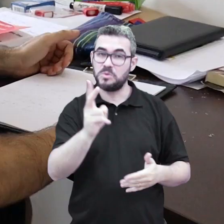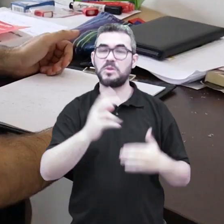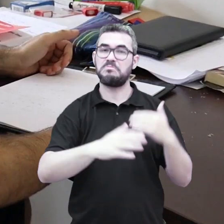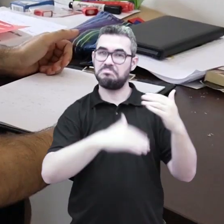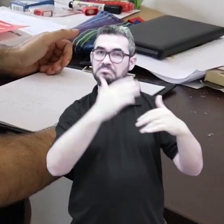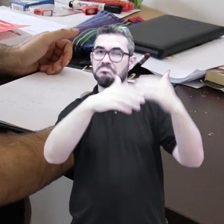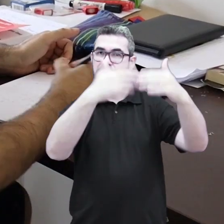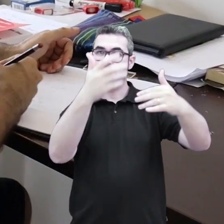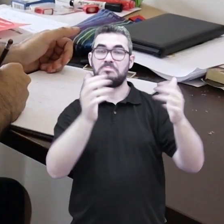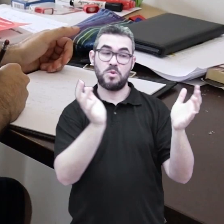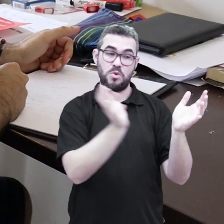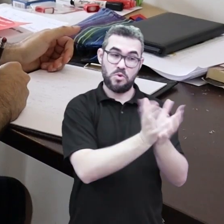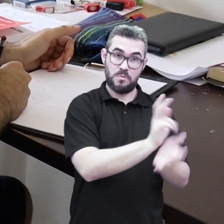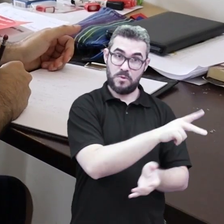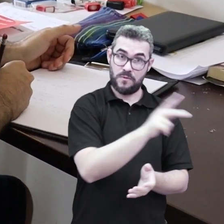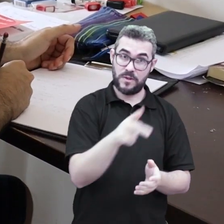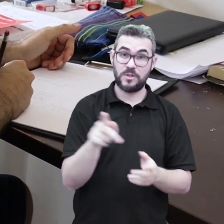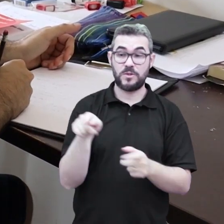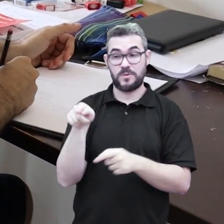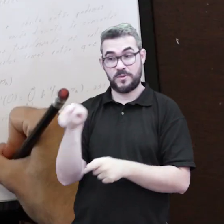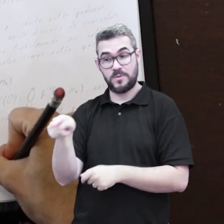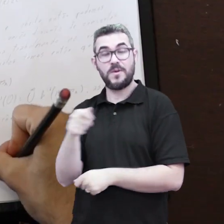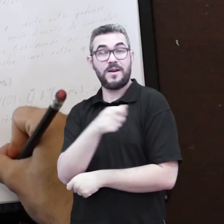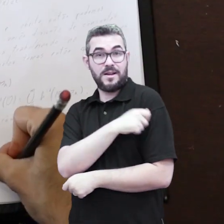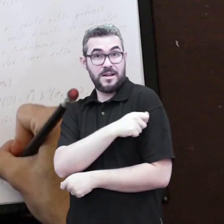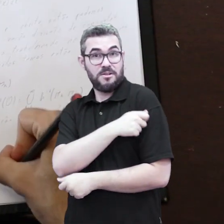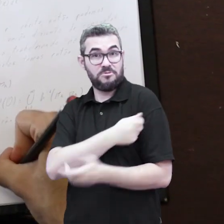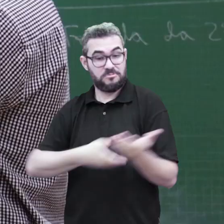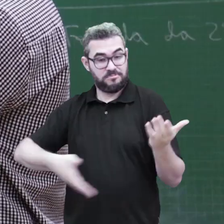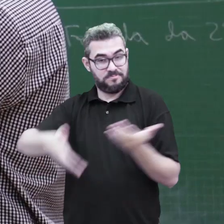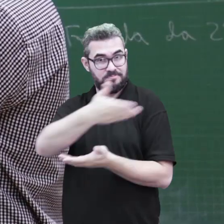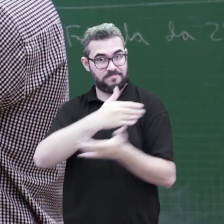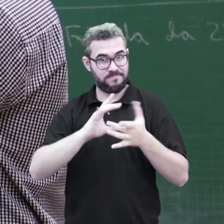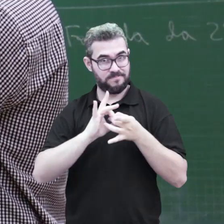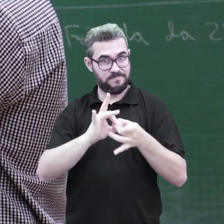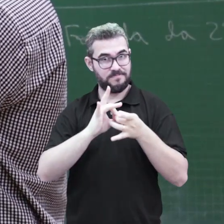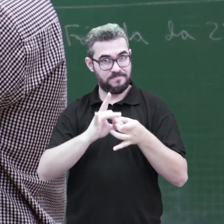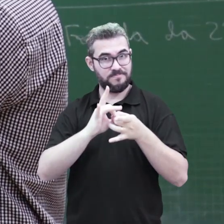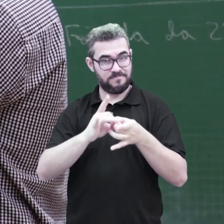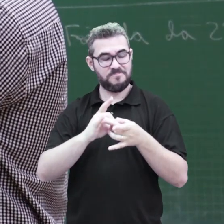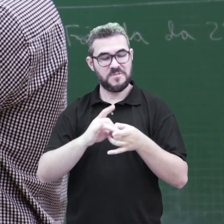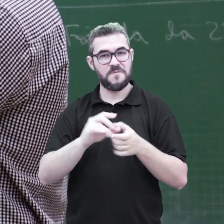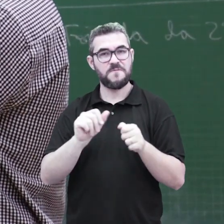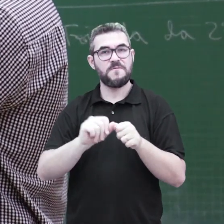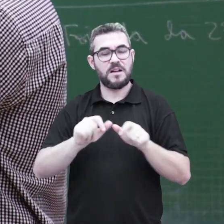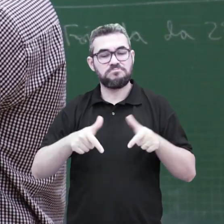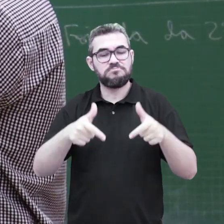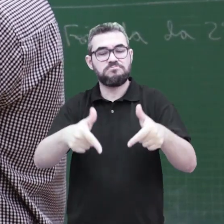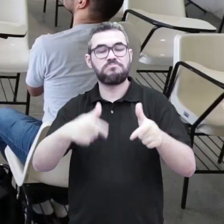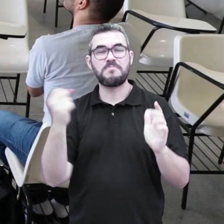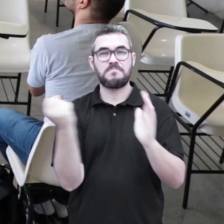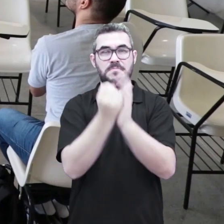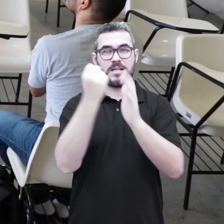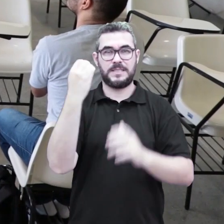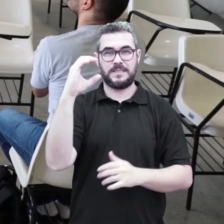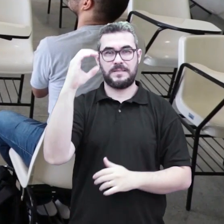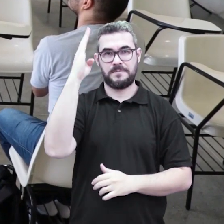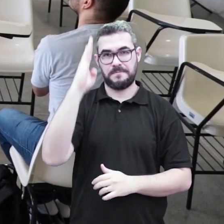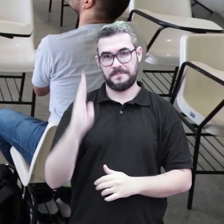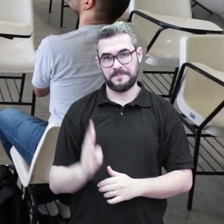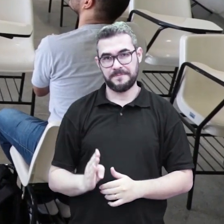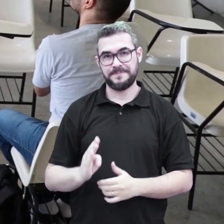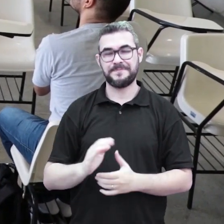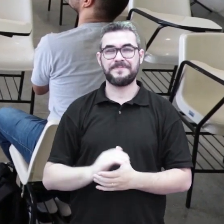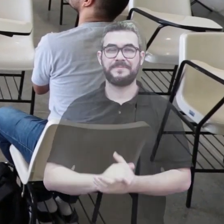que a pós-graduação segue crescendo, pesquisadores, corpo docente e professores unidos em busca de aprendizados que